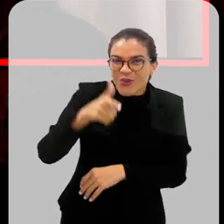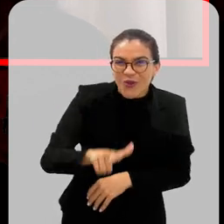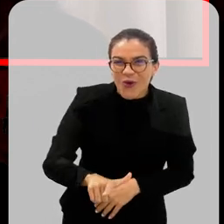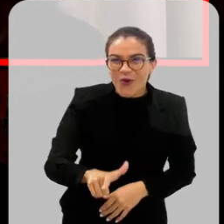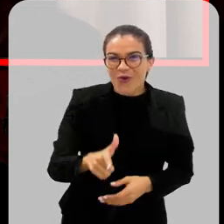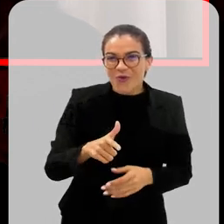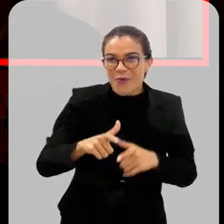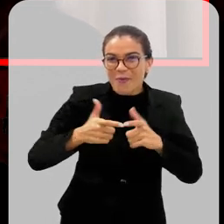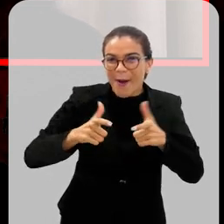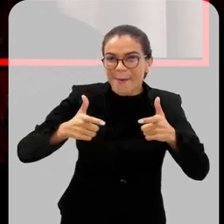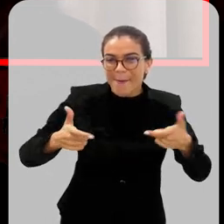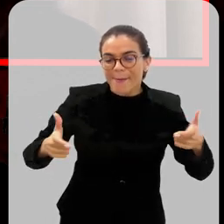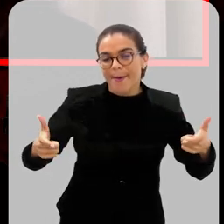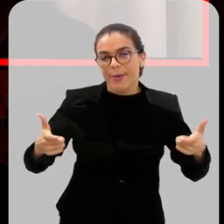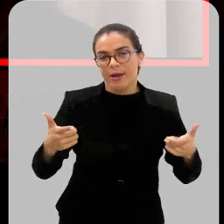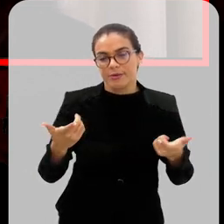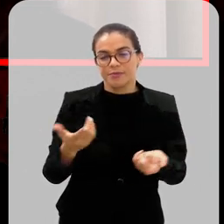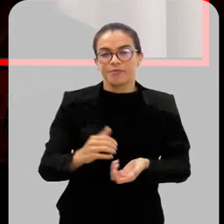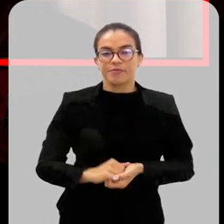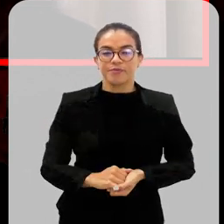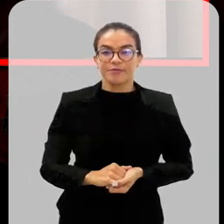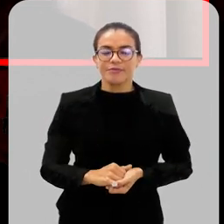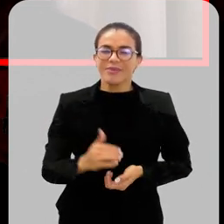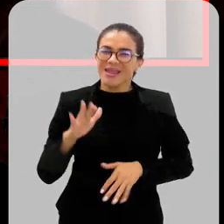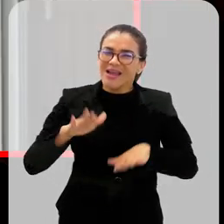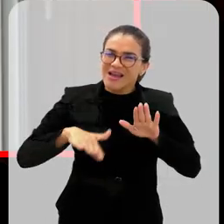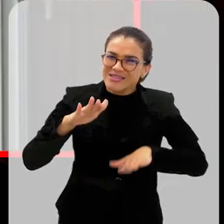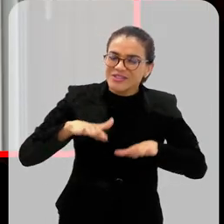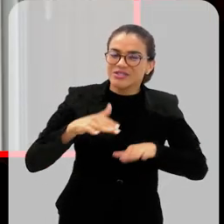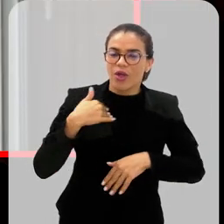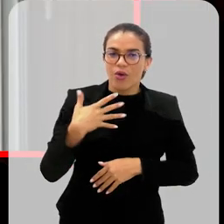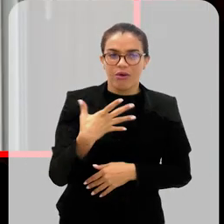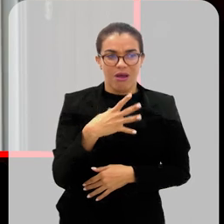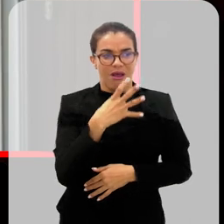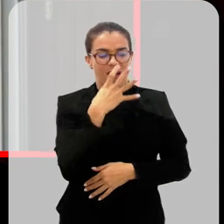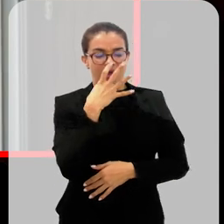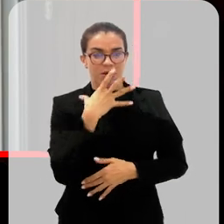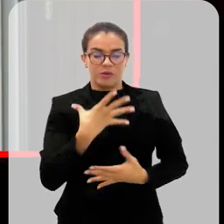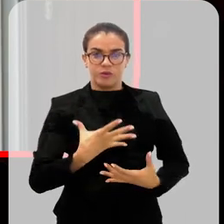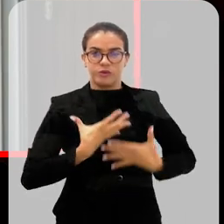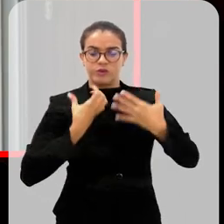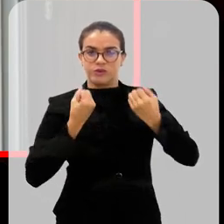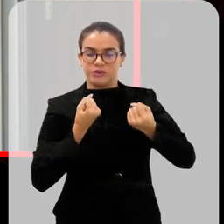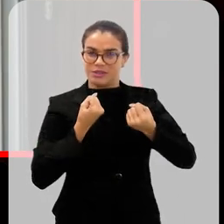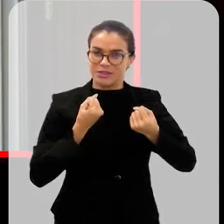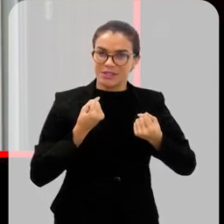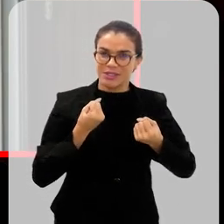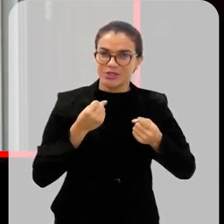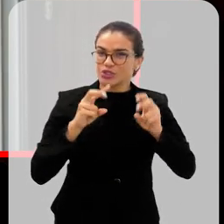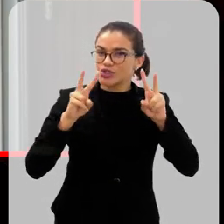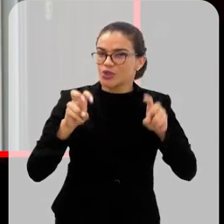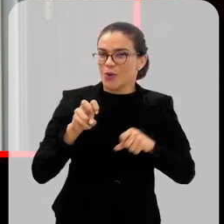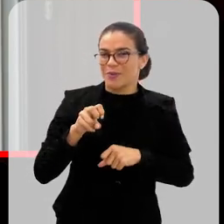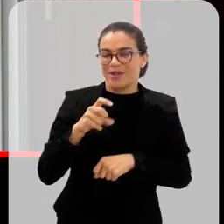cenários se repetindo cada vez mais. É o que eu acho, eu fico às vezes até espantado, quando a gente fala em o assunto vacina,